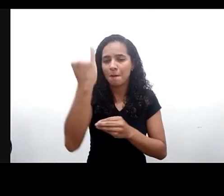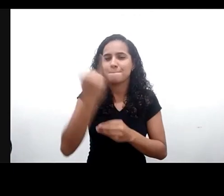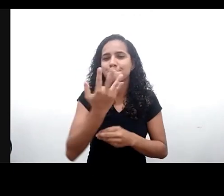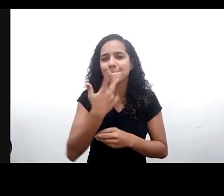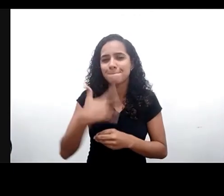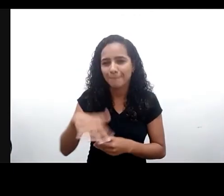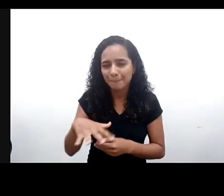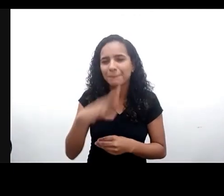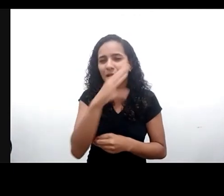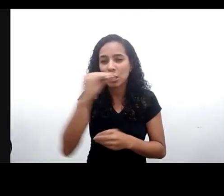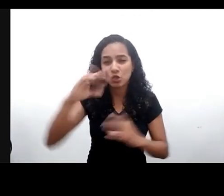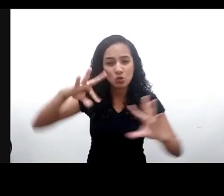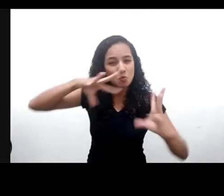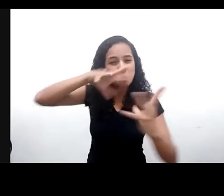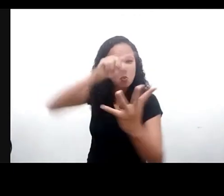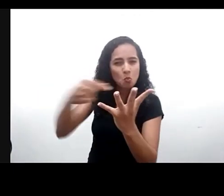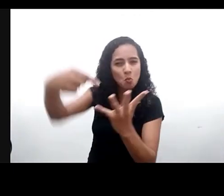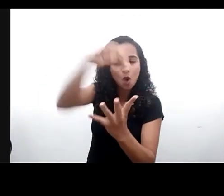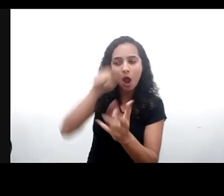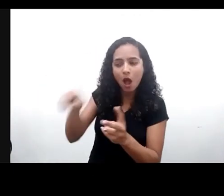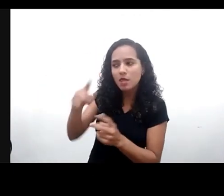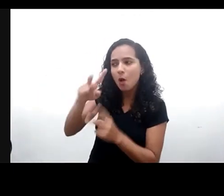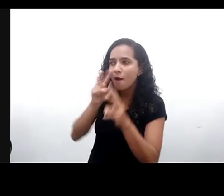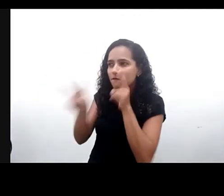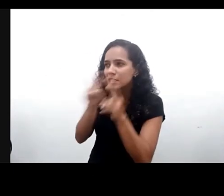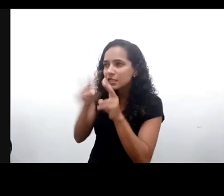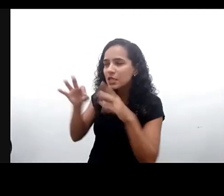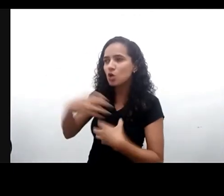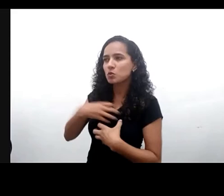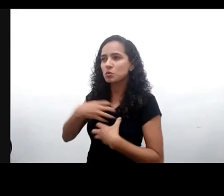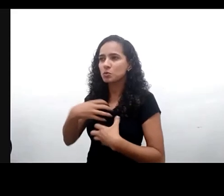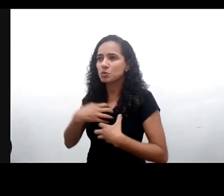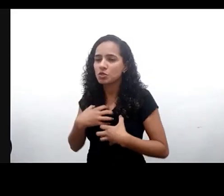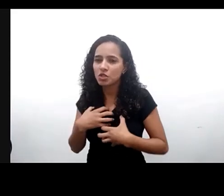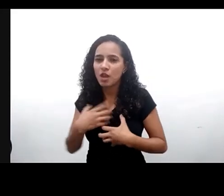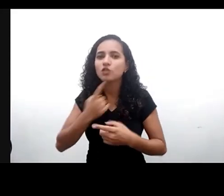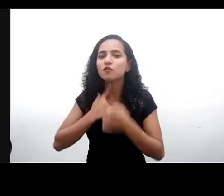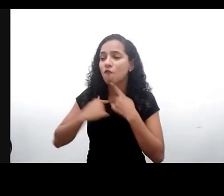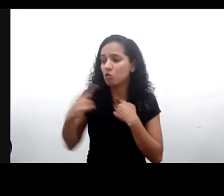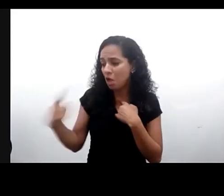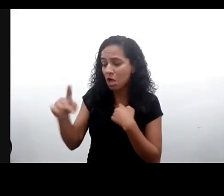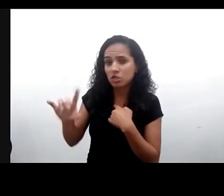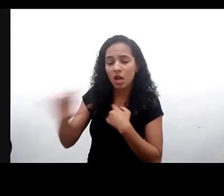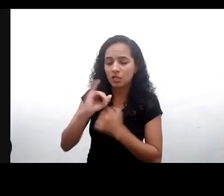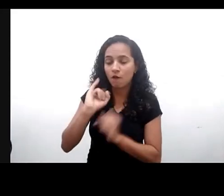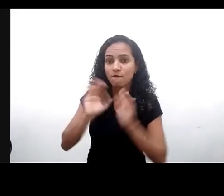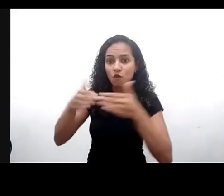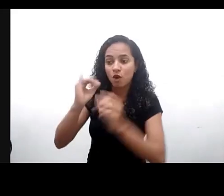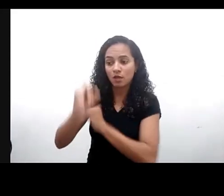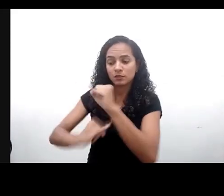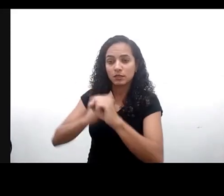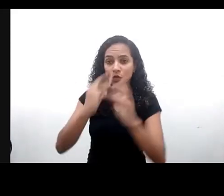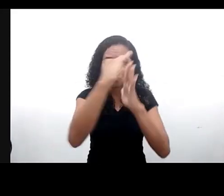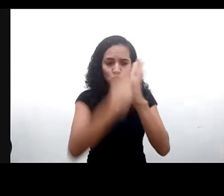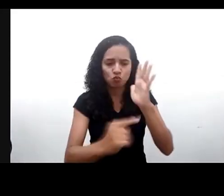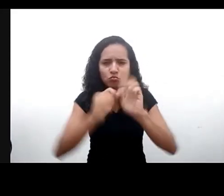todo o mundo compartilhando seus olhares seus anseios receios e suas vontades em relação à internet o documento deixa claro